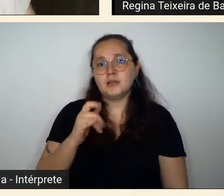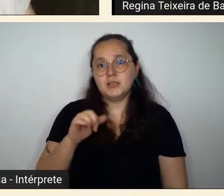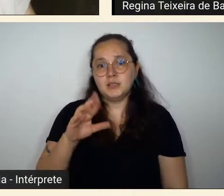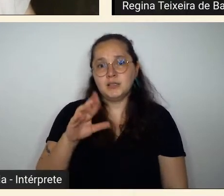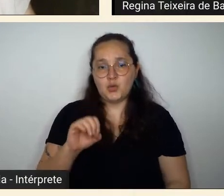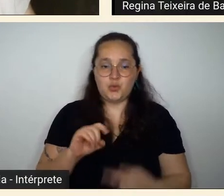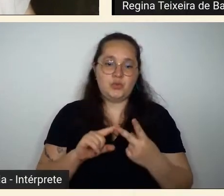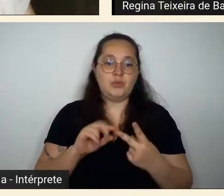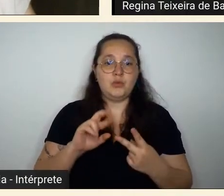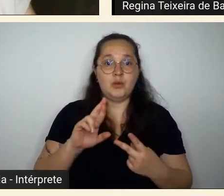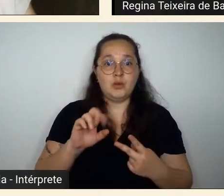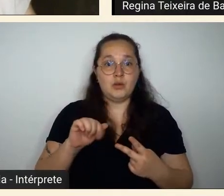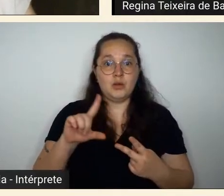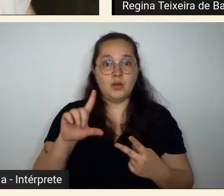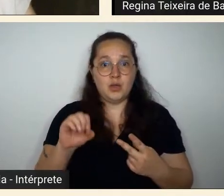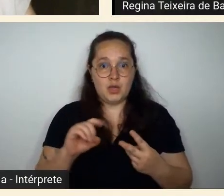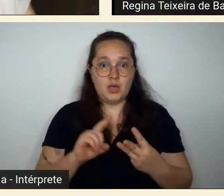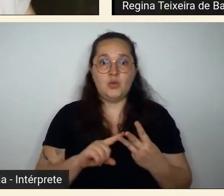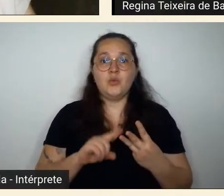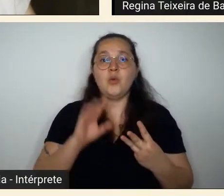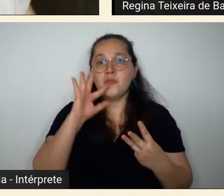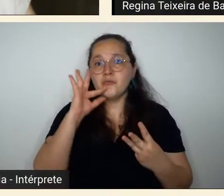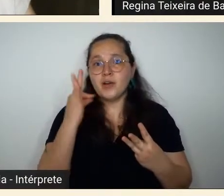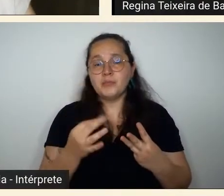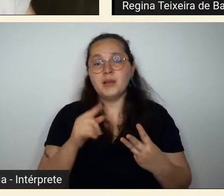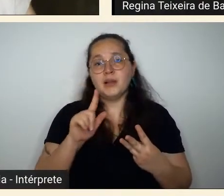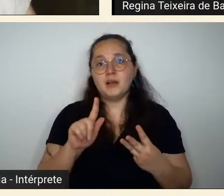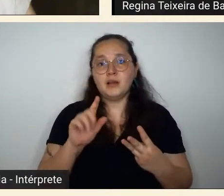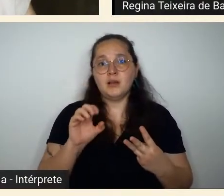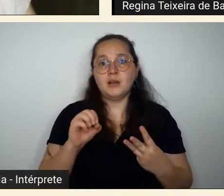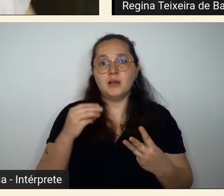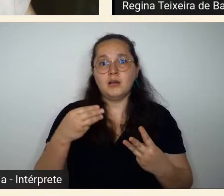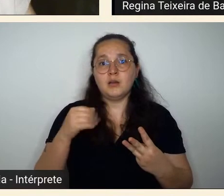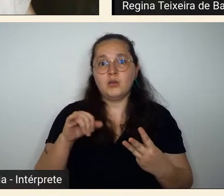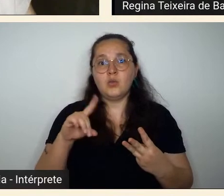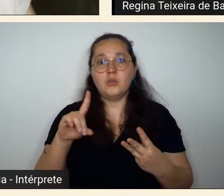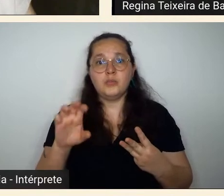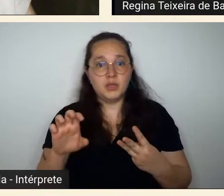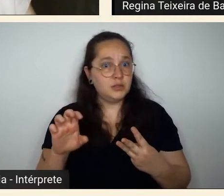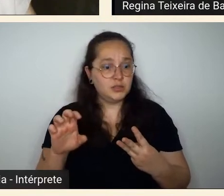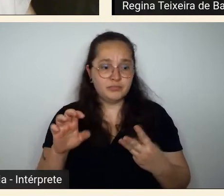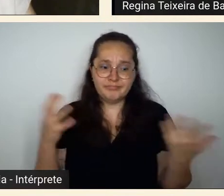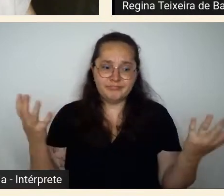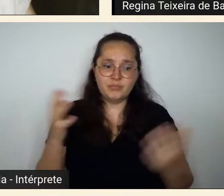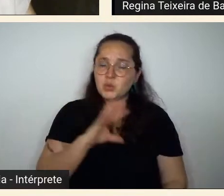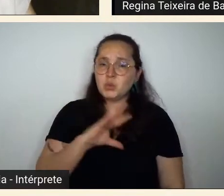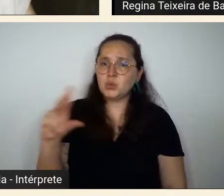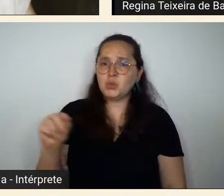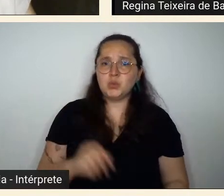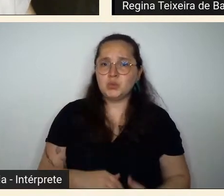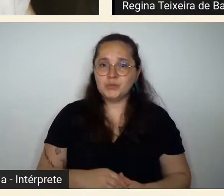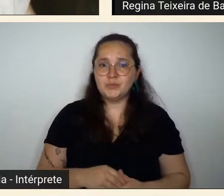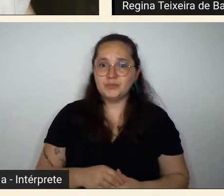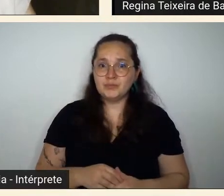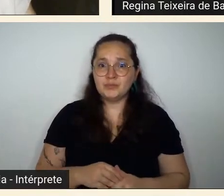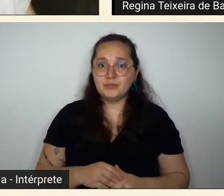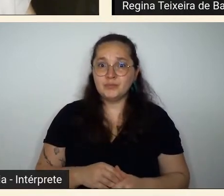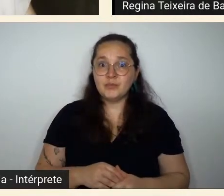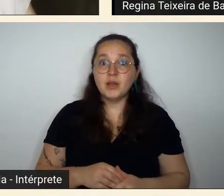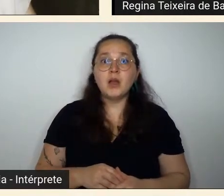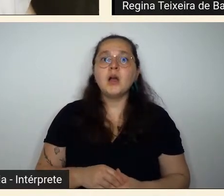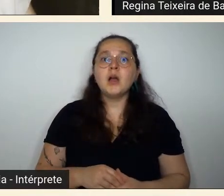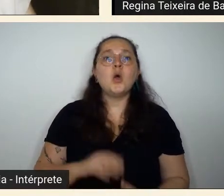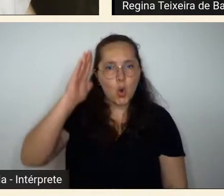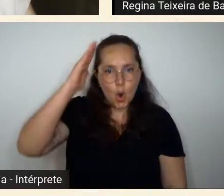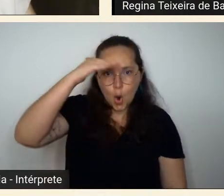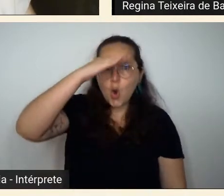seja a família Gomide Gomide e Graz seja enfim todos Oswald de Andrade